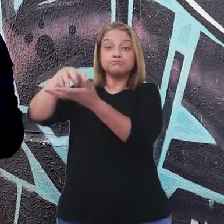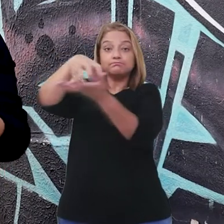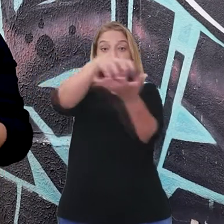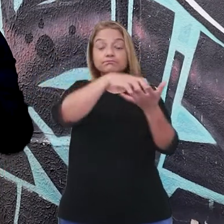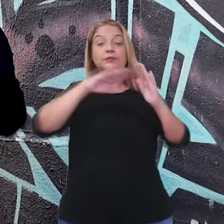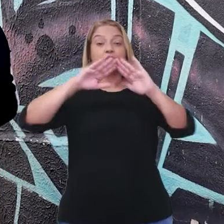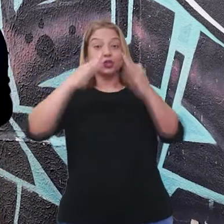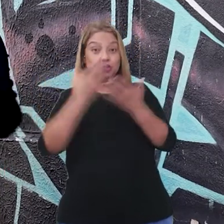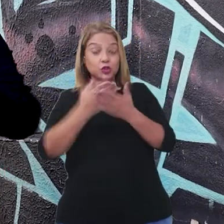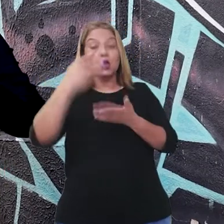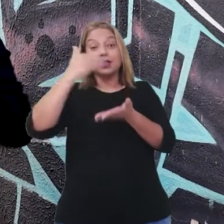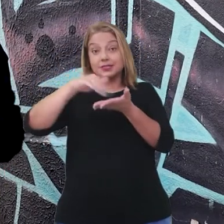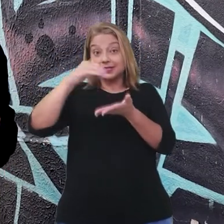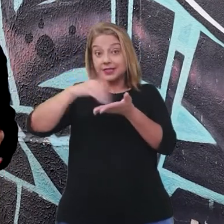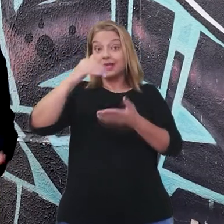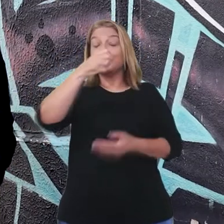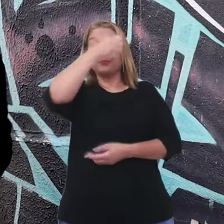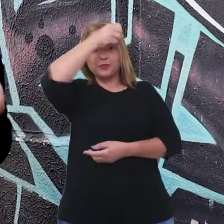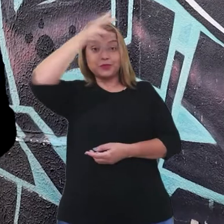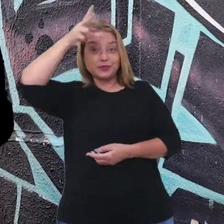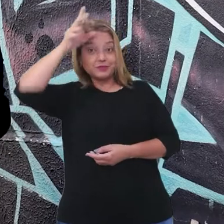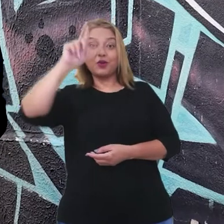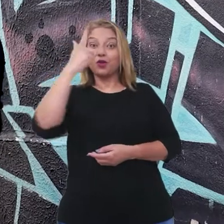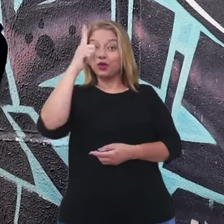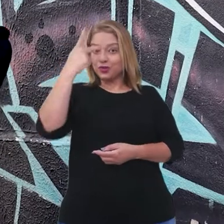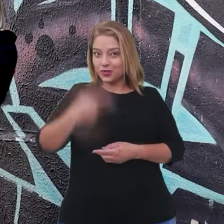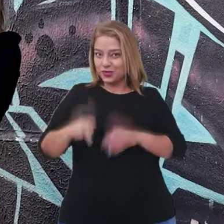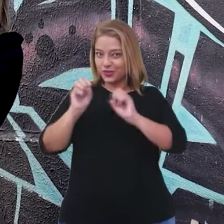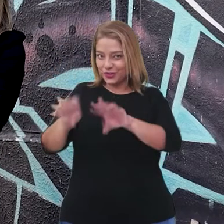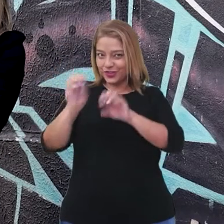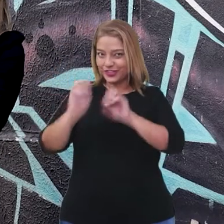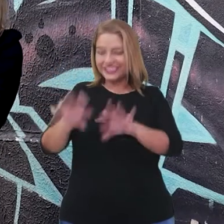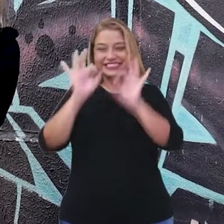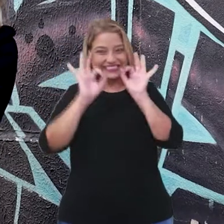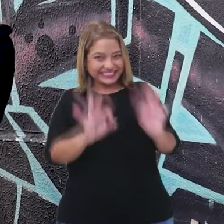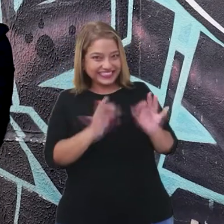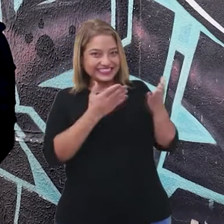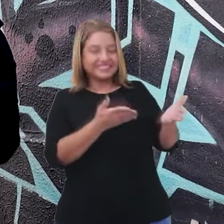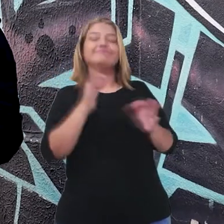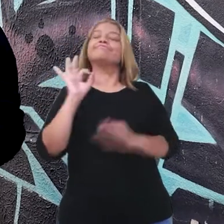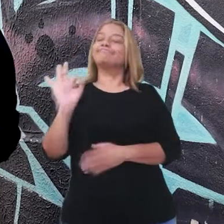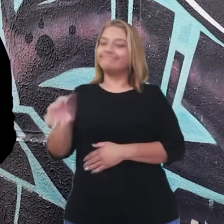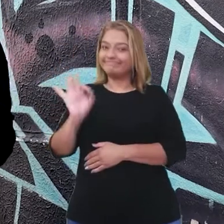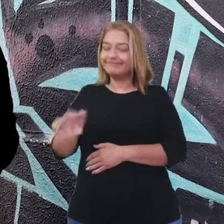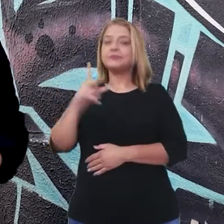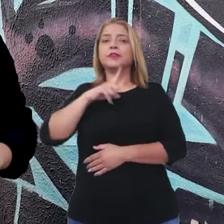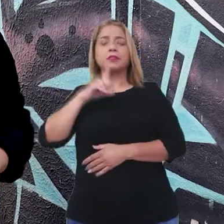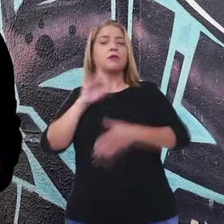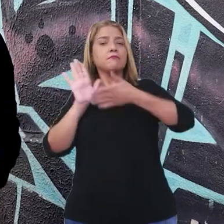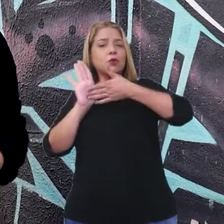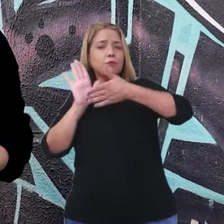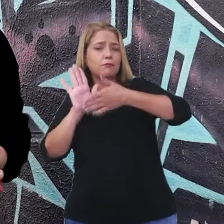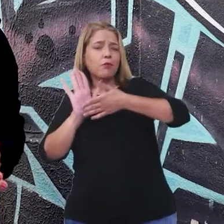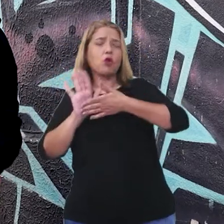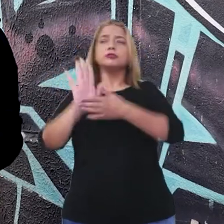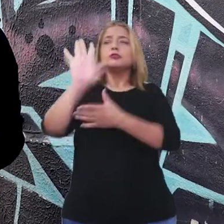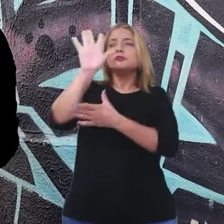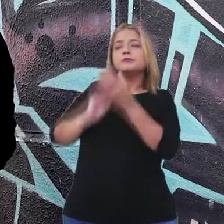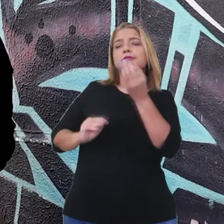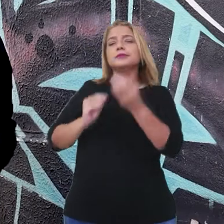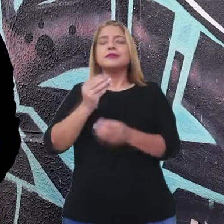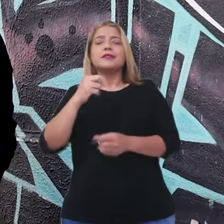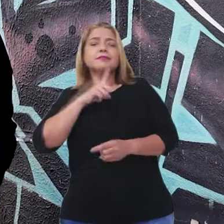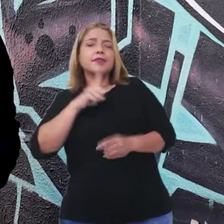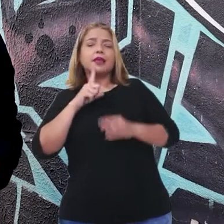educacionais da Secretaria Municipal de Educação de Goiânia. Não é isso, Beto? Sim, pro Isabel! Propostas inspiradoras e